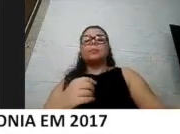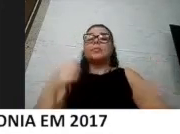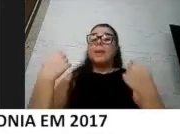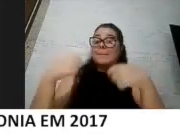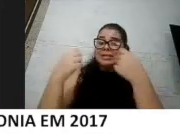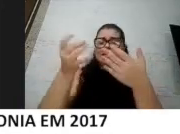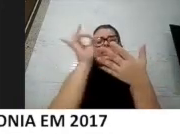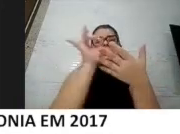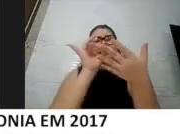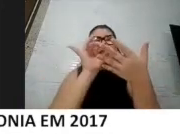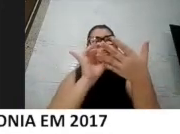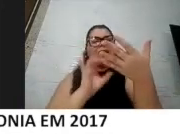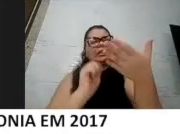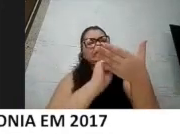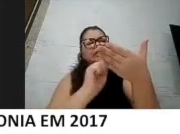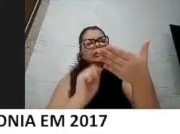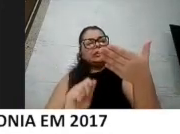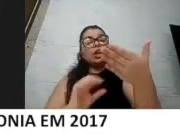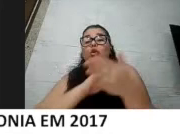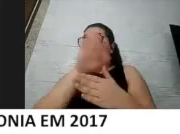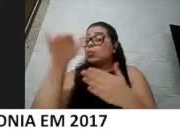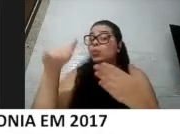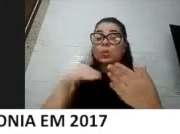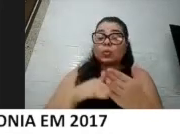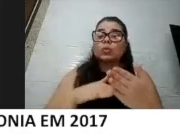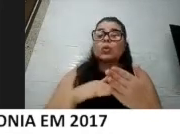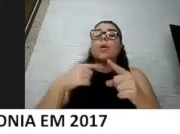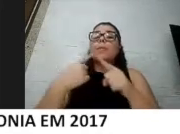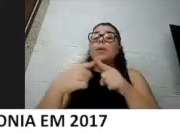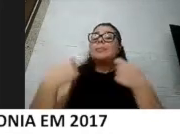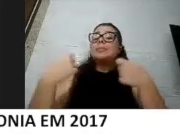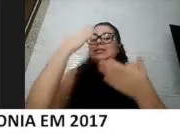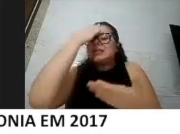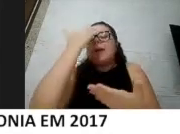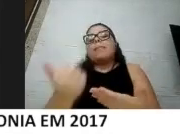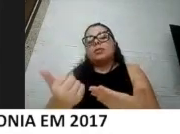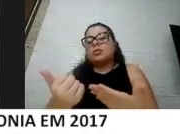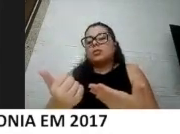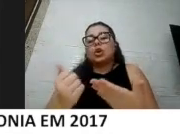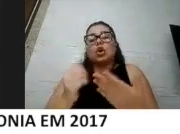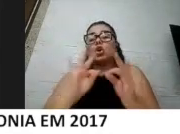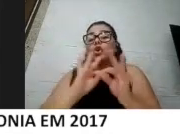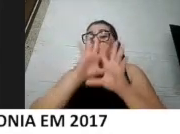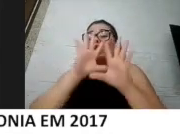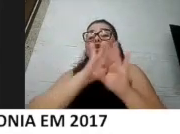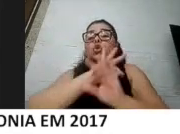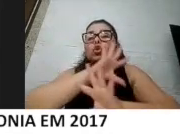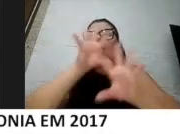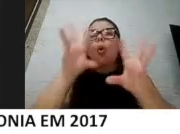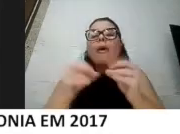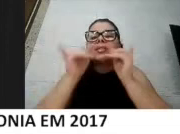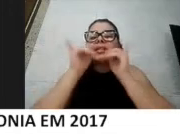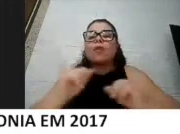-19 ou se foi decorrente de alguma condição de saúde associada, tudo isso é importante para a gente ter